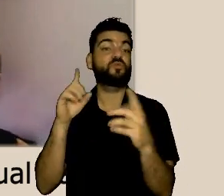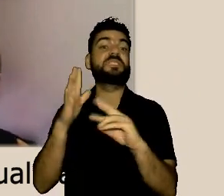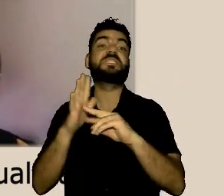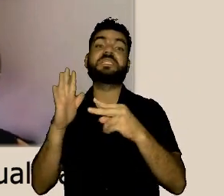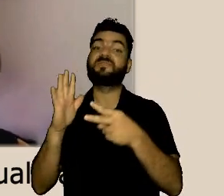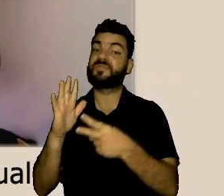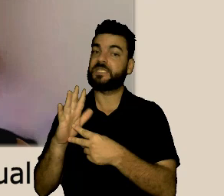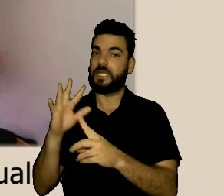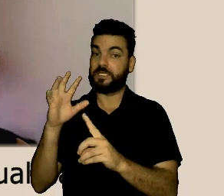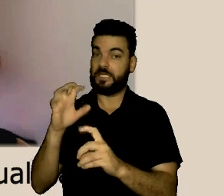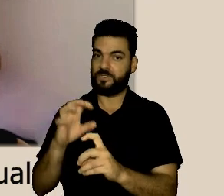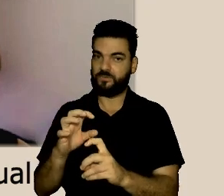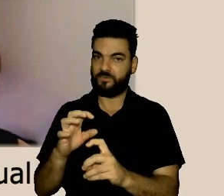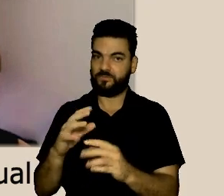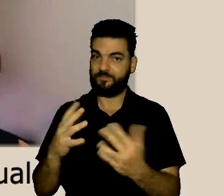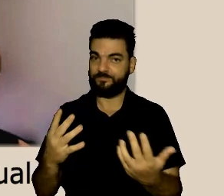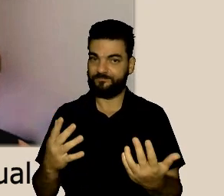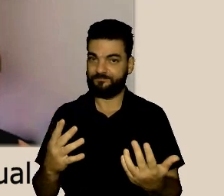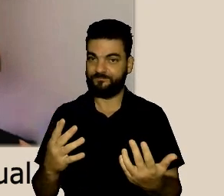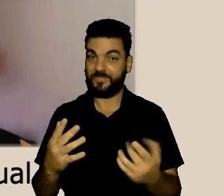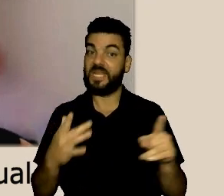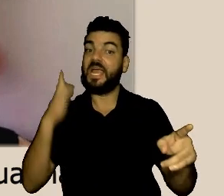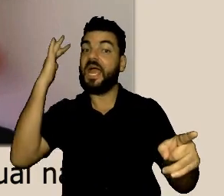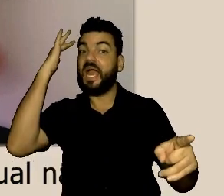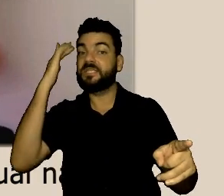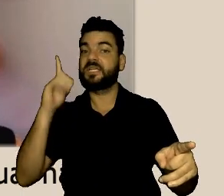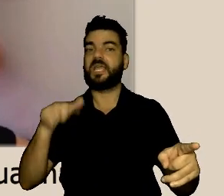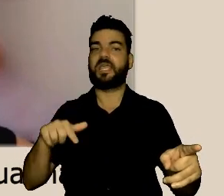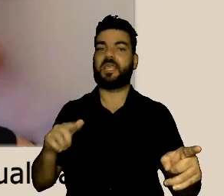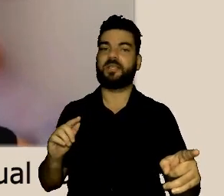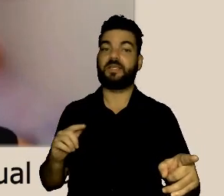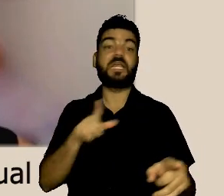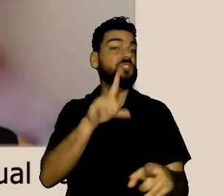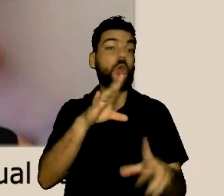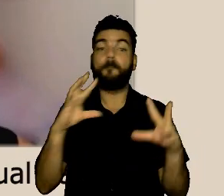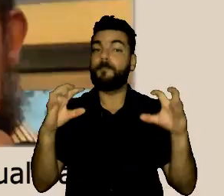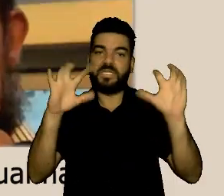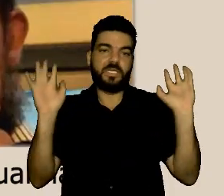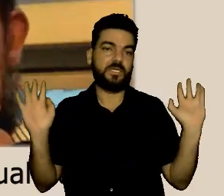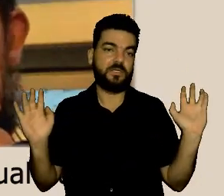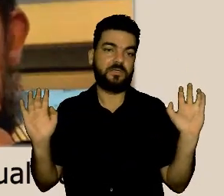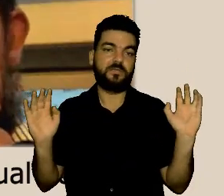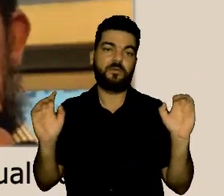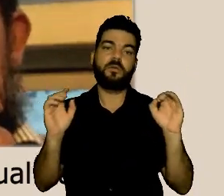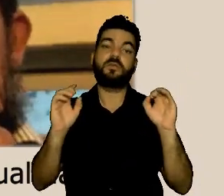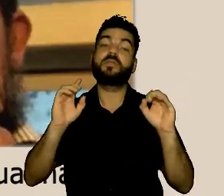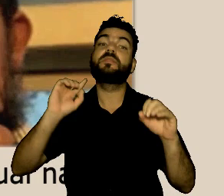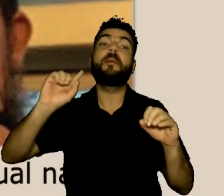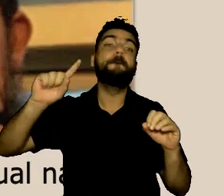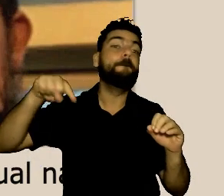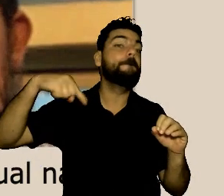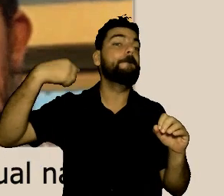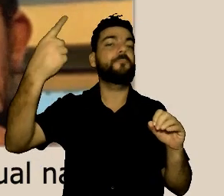foi assediado dentro dos parâmetros que nós colocamos ali às vezes ele tem de fato um